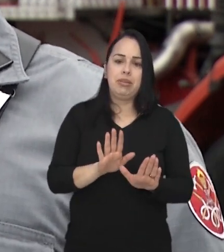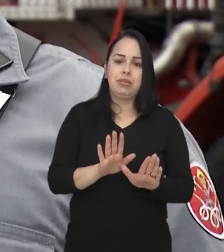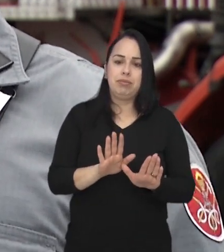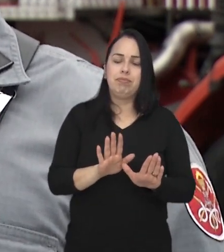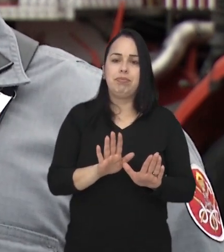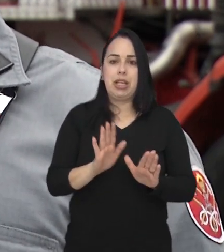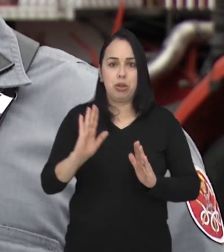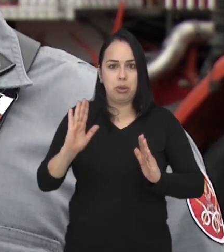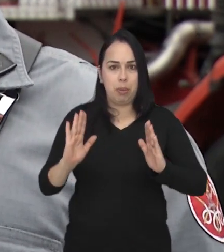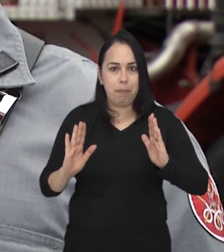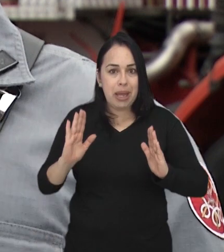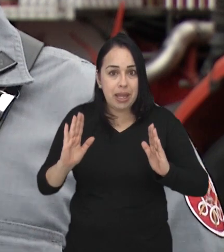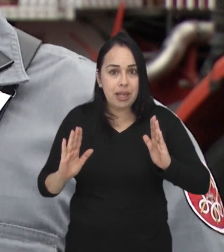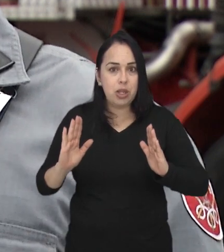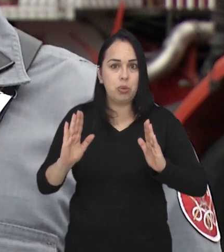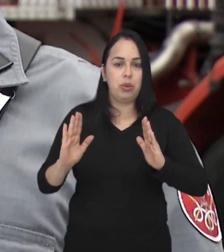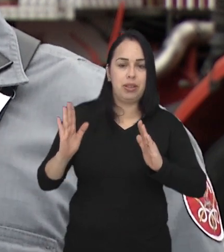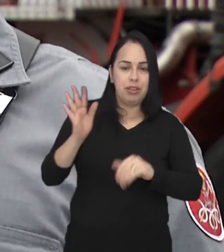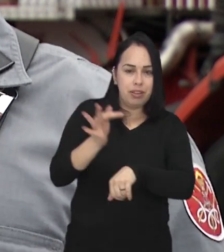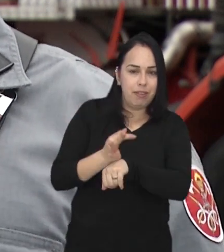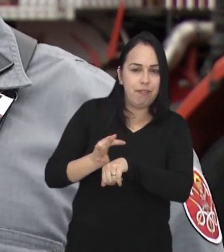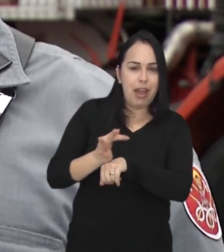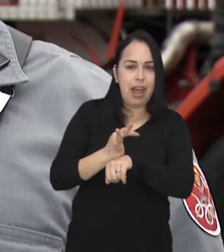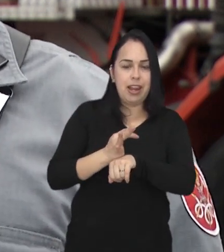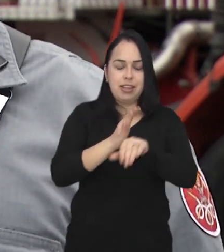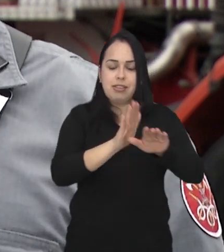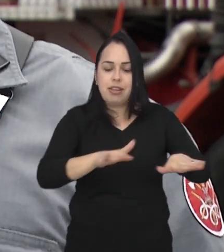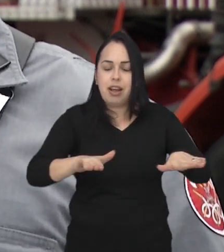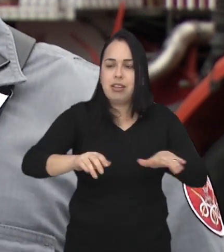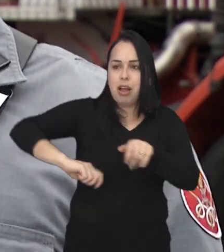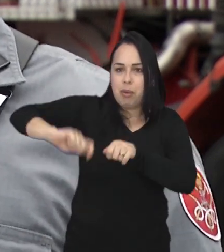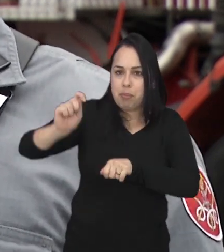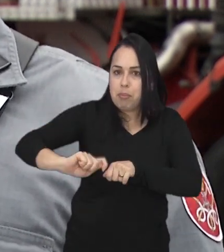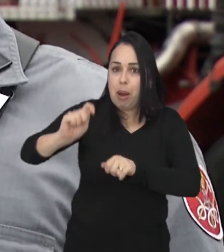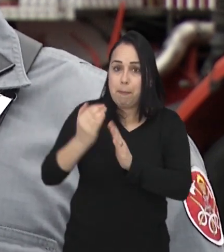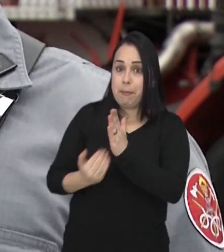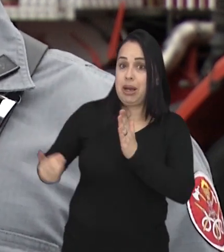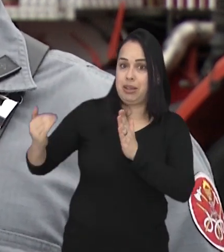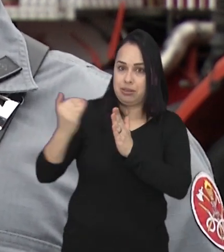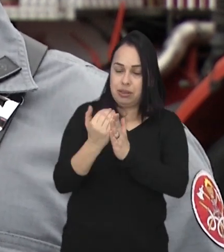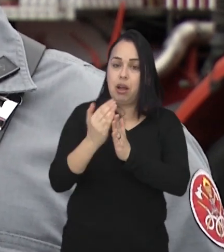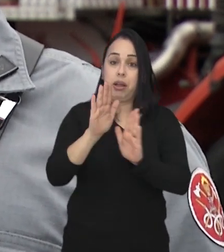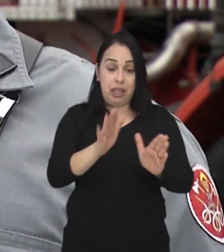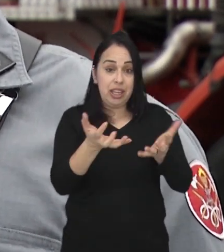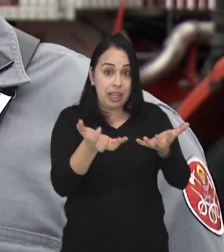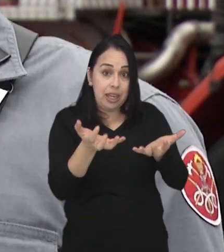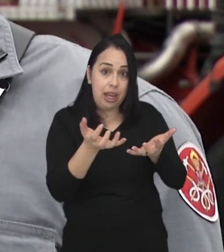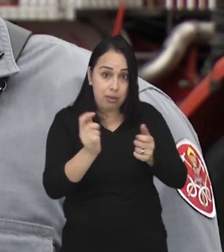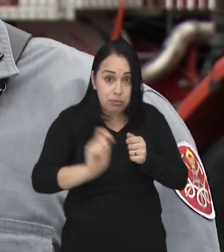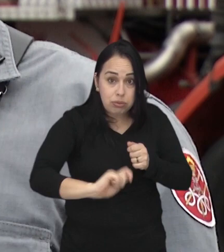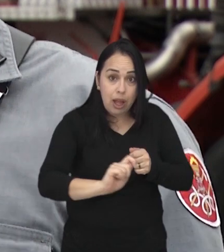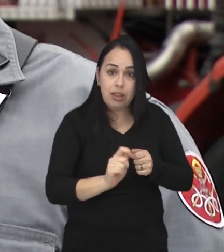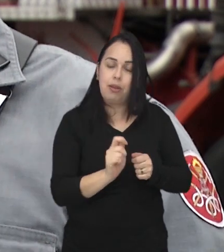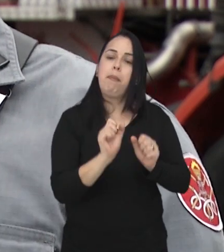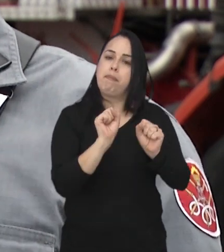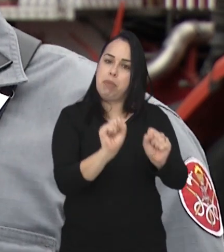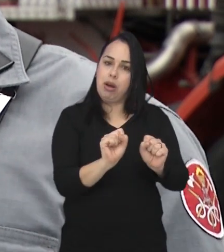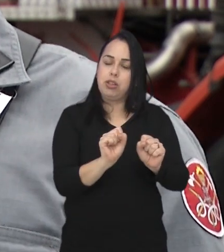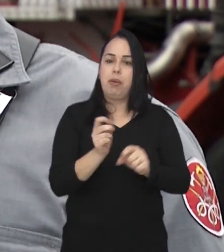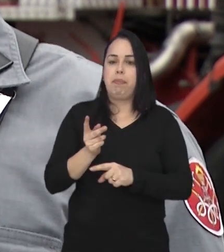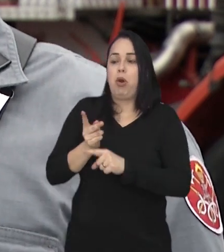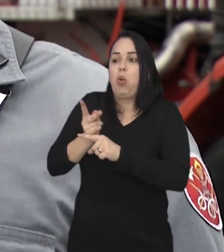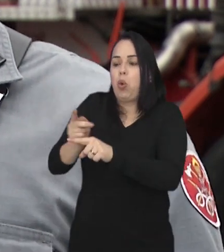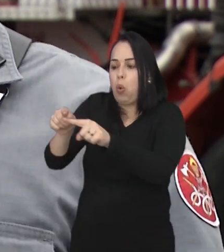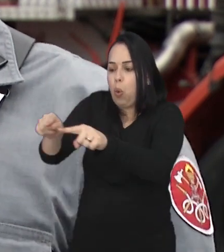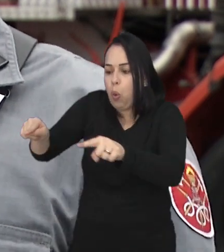mas nesse período de aumento da demanda, o a gente orienta a fazer? Quer praticar soltar a